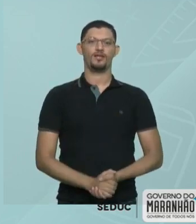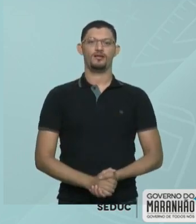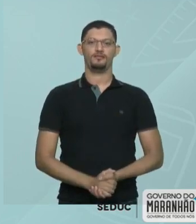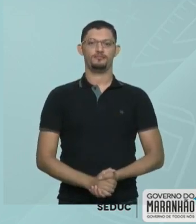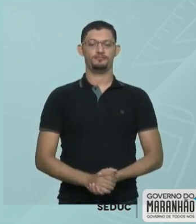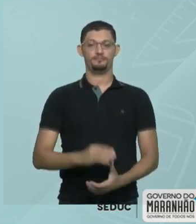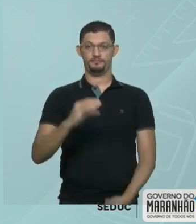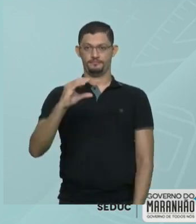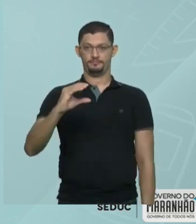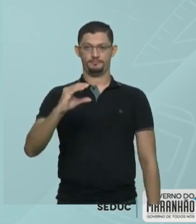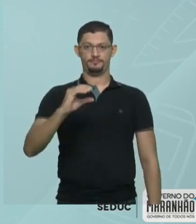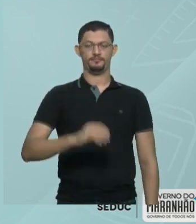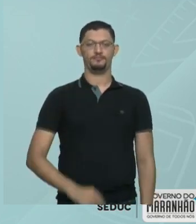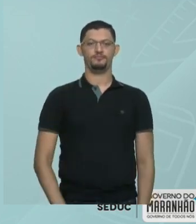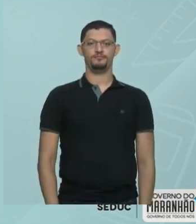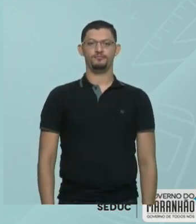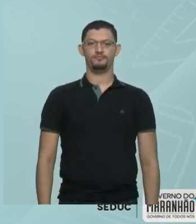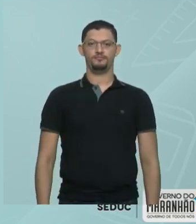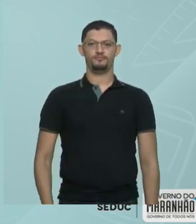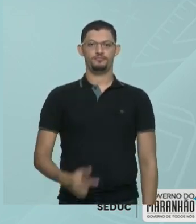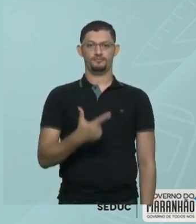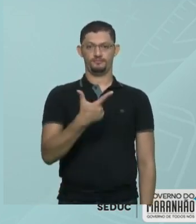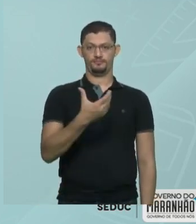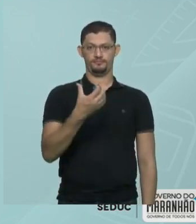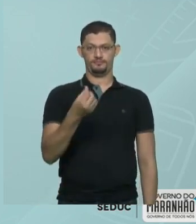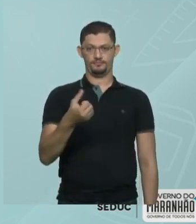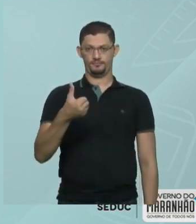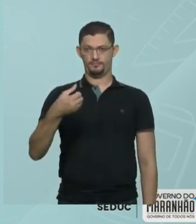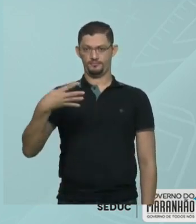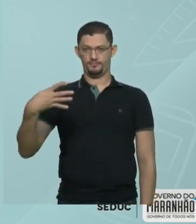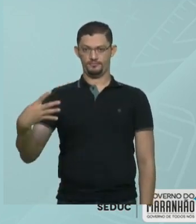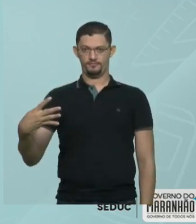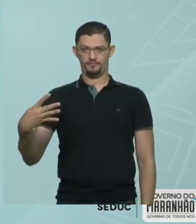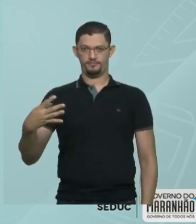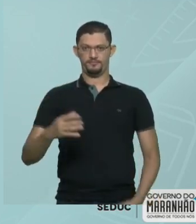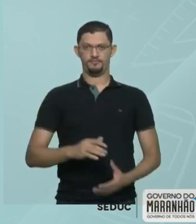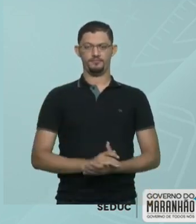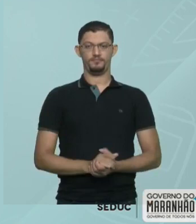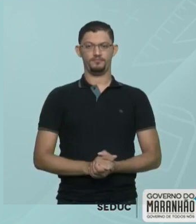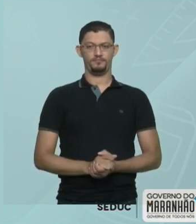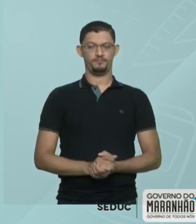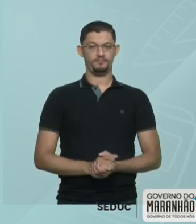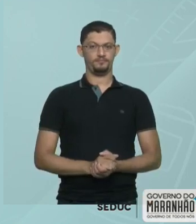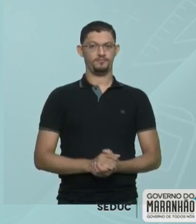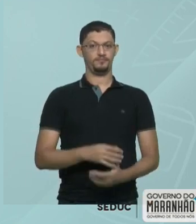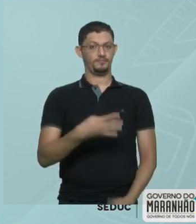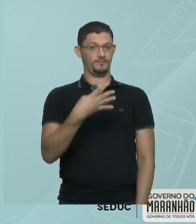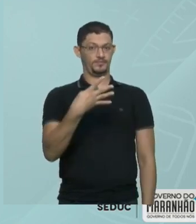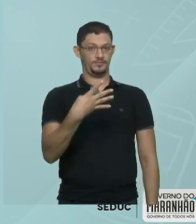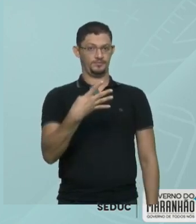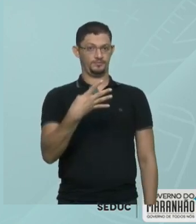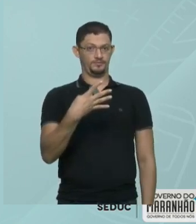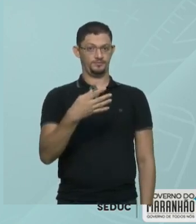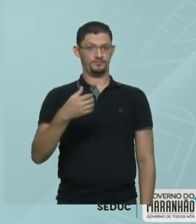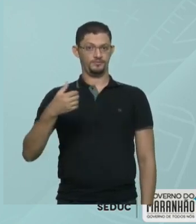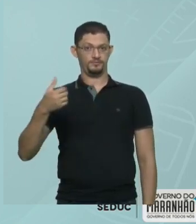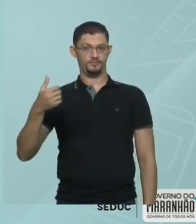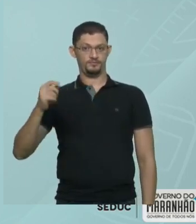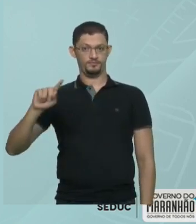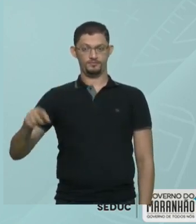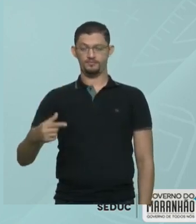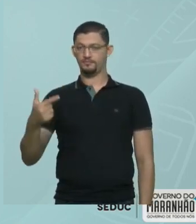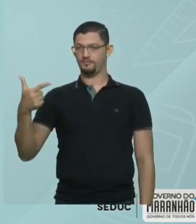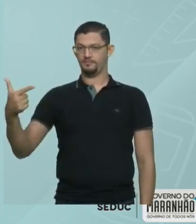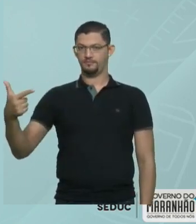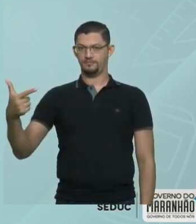Na letra C, 2.614. Na unidade eu tenho 4. Na unidade de milhar eu tenho 2.